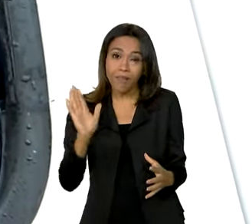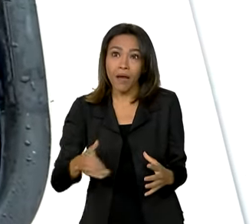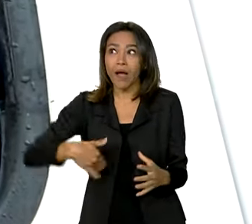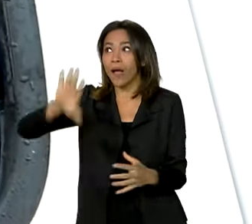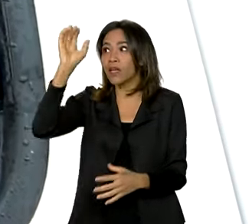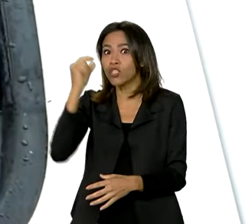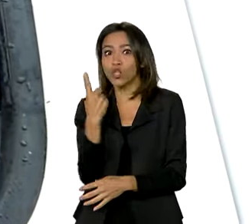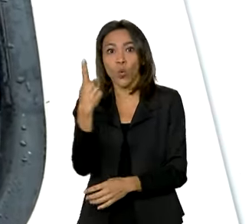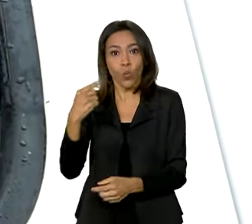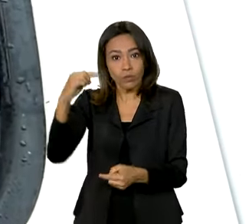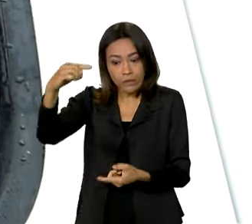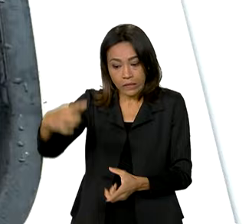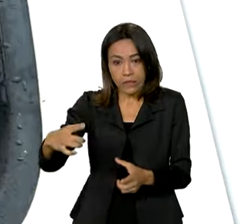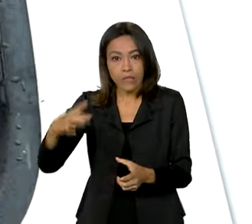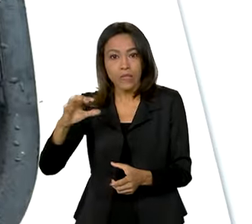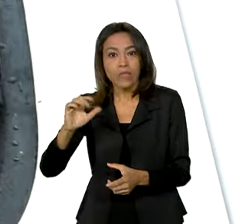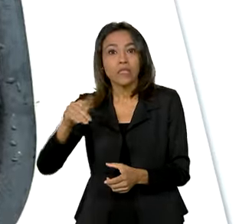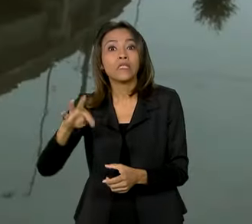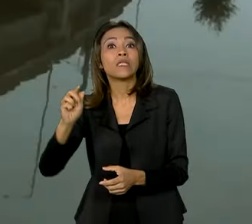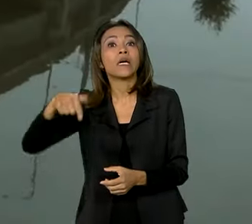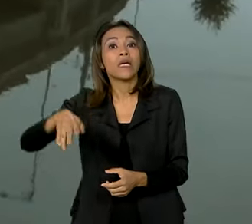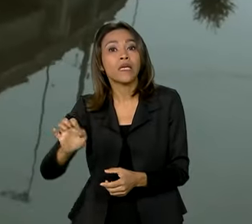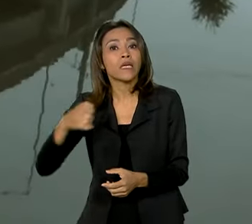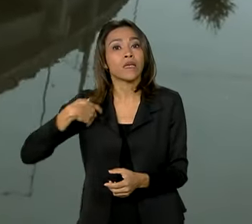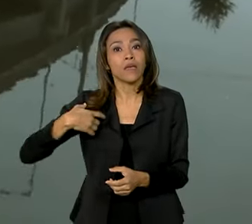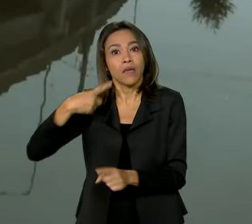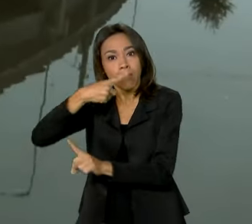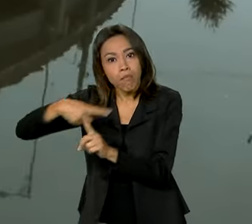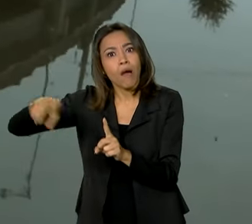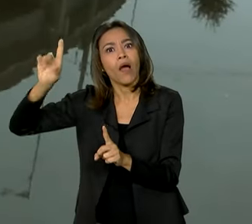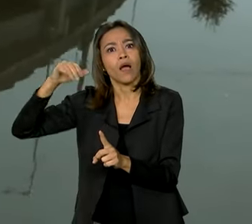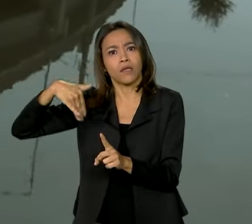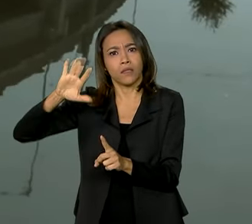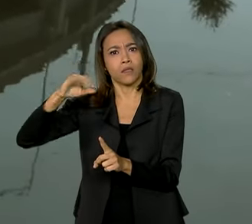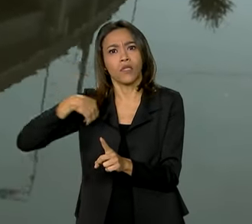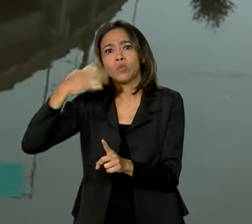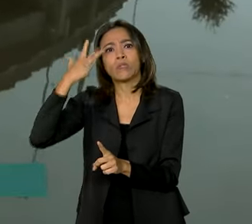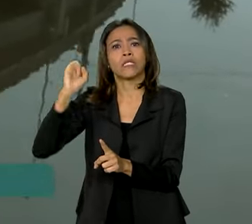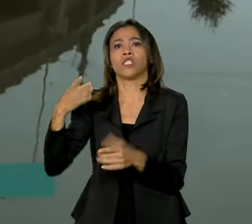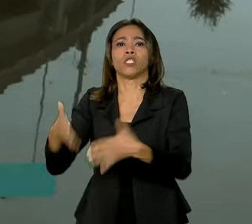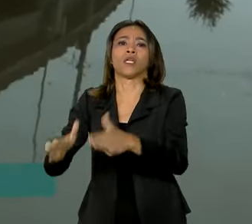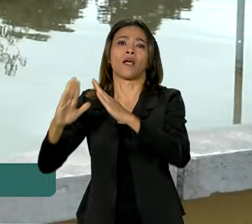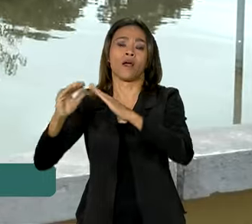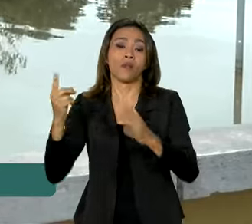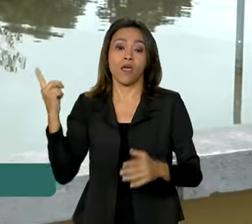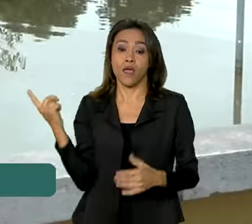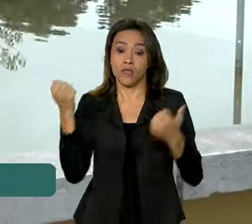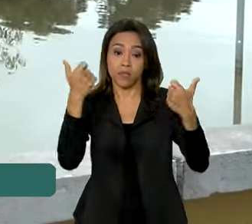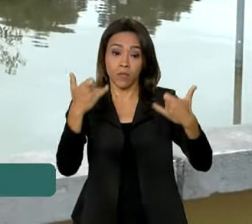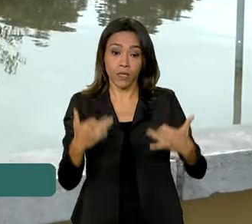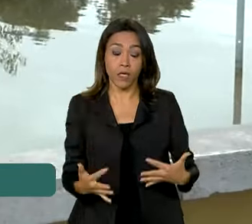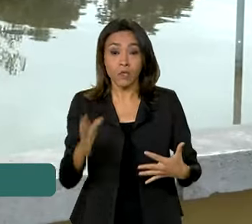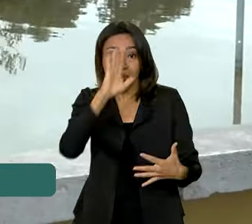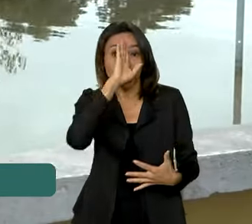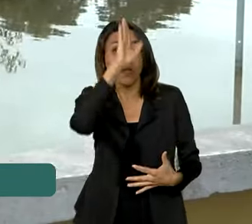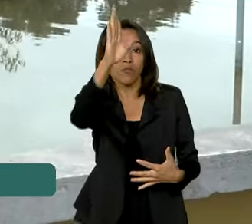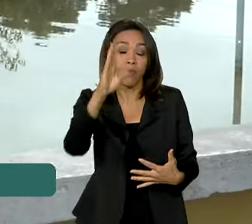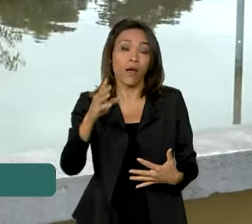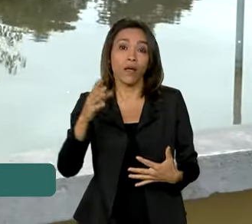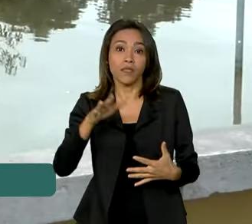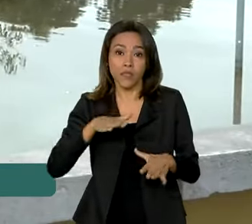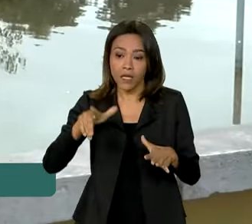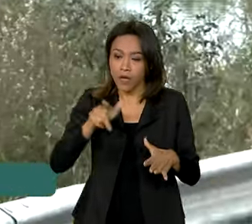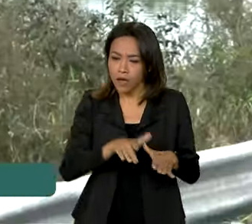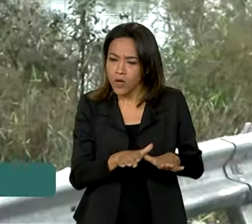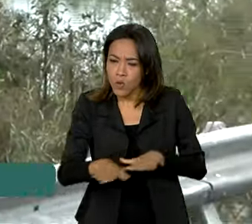tanque mais 500 reais e não sei se chego em casa. Para devolver à população gaúcha os principais caminhos que foram carregados